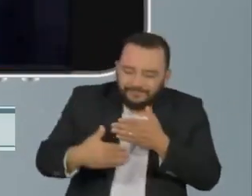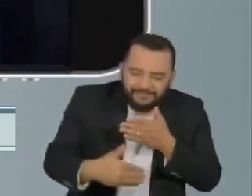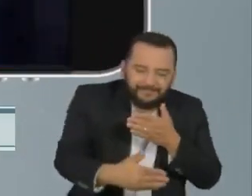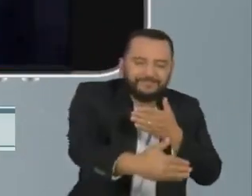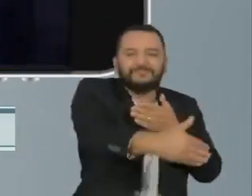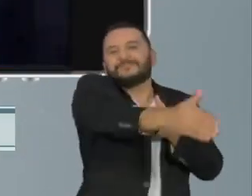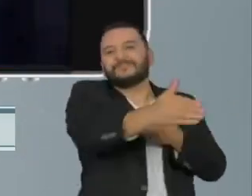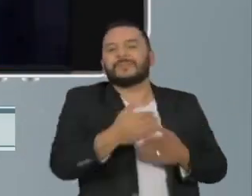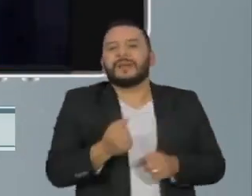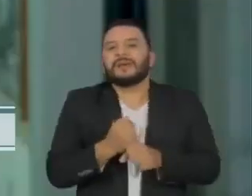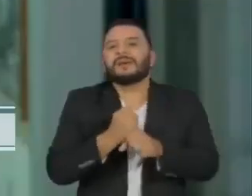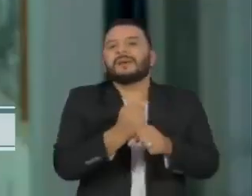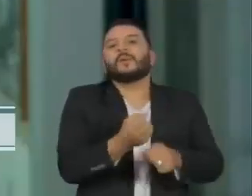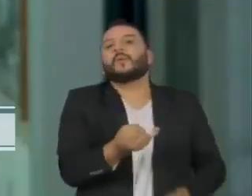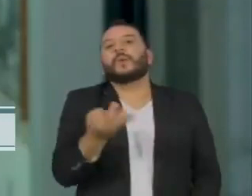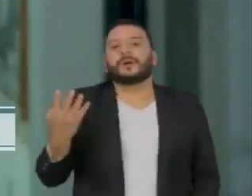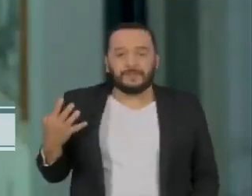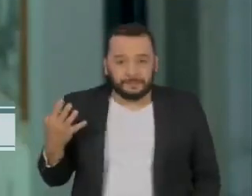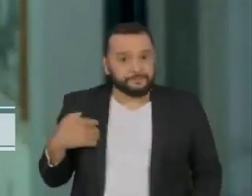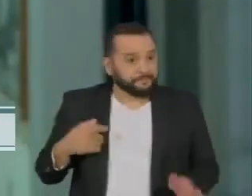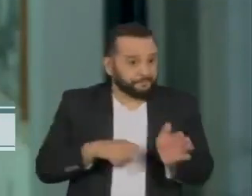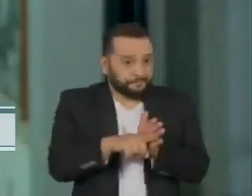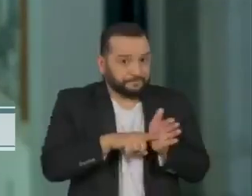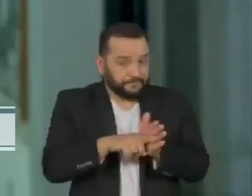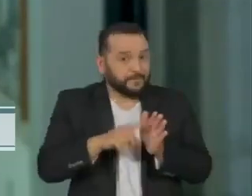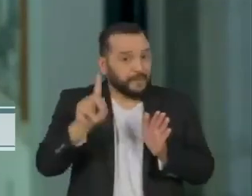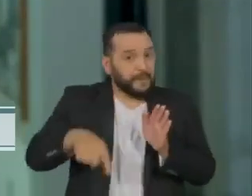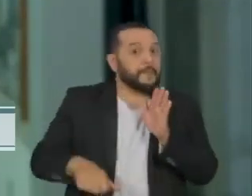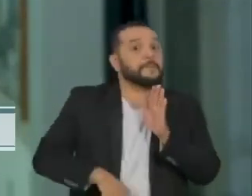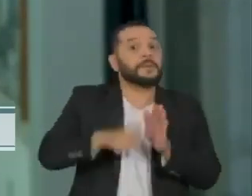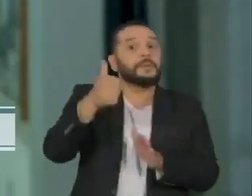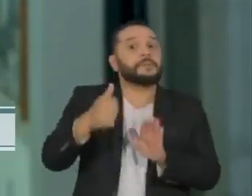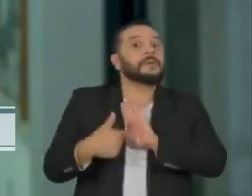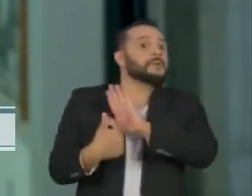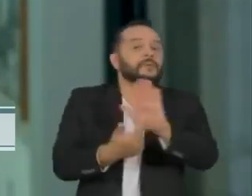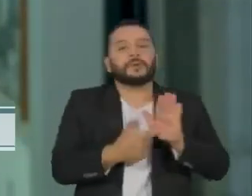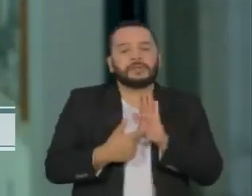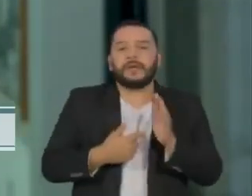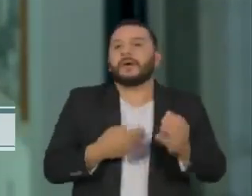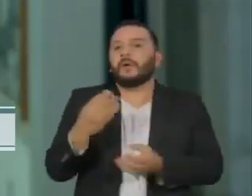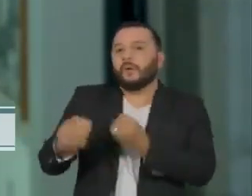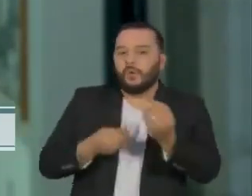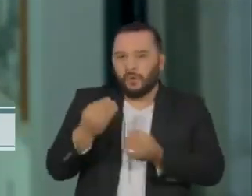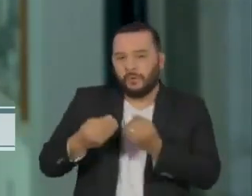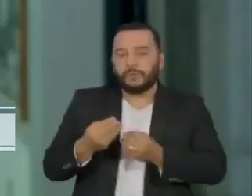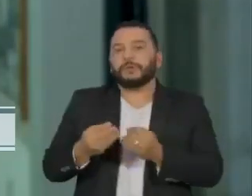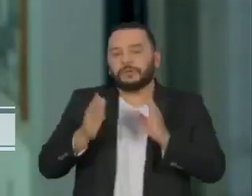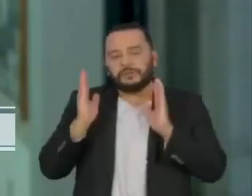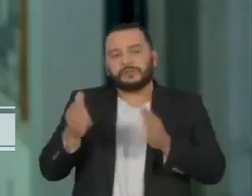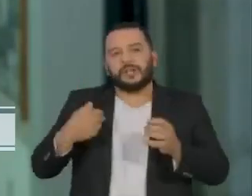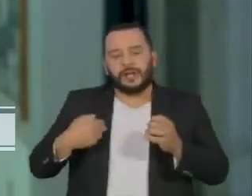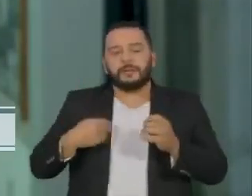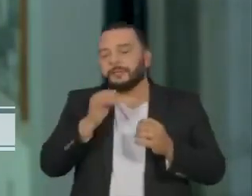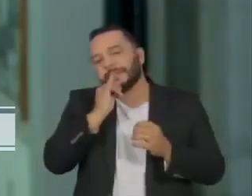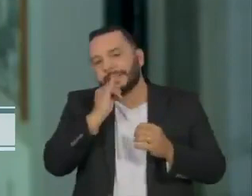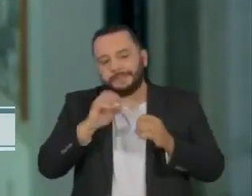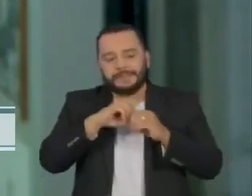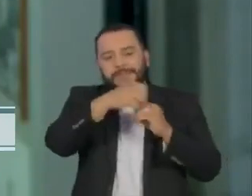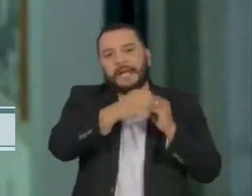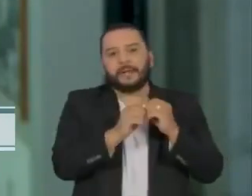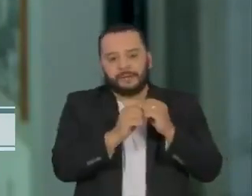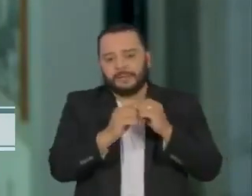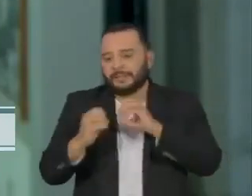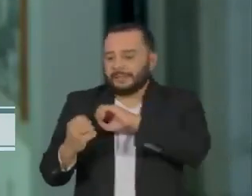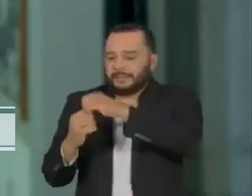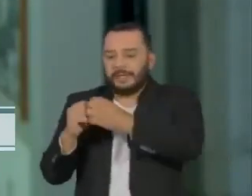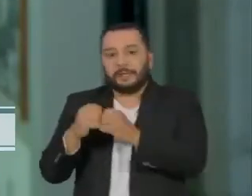células, qual é a eficácia dessas células. O estudo também é o primeiro a relatar a reatividade cruzada dessas células. Isso quer dizer